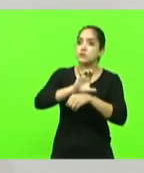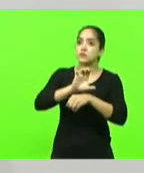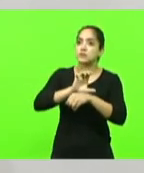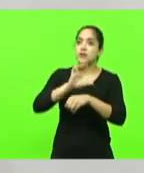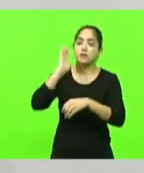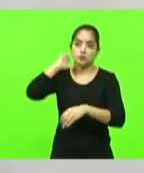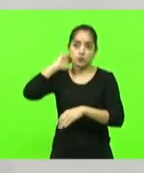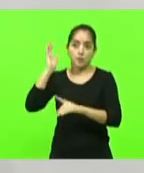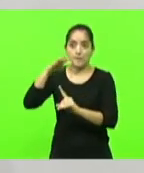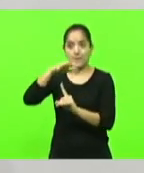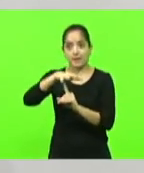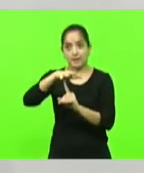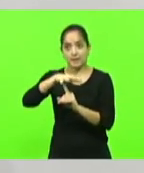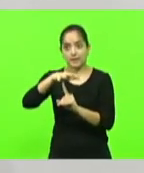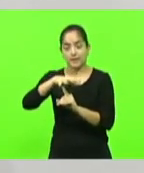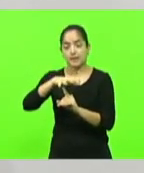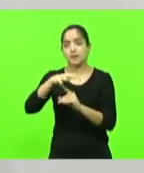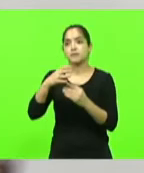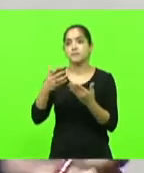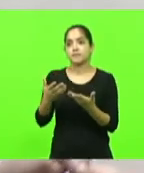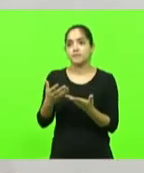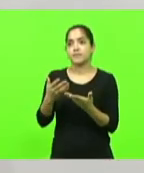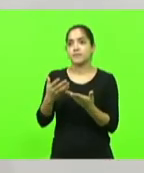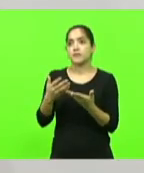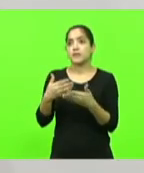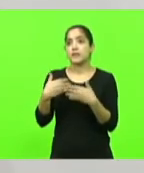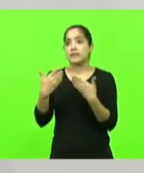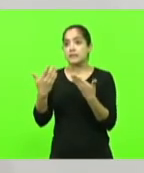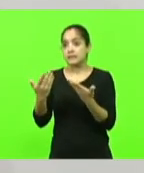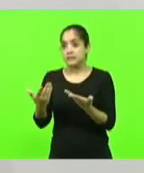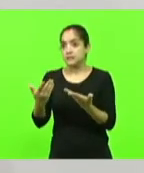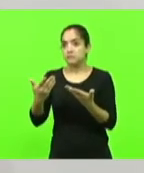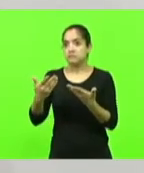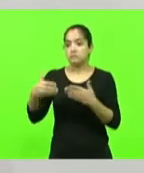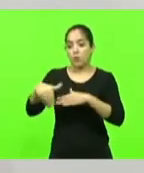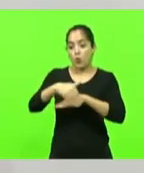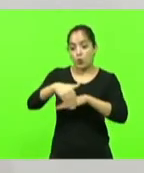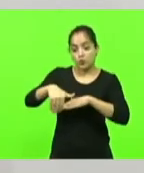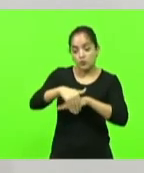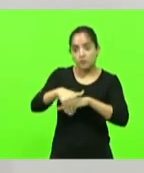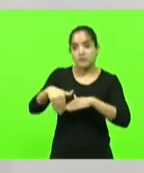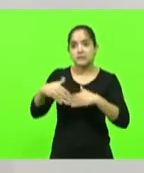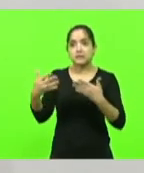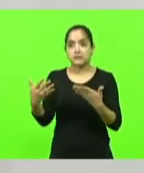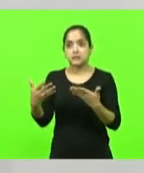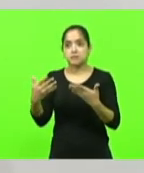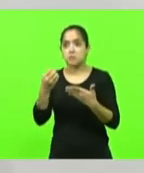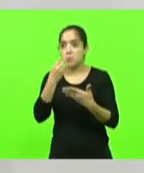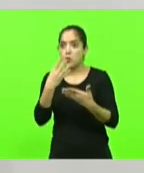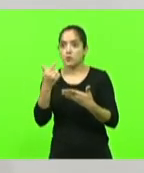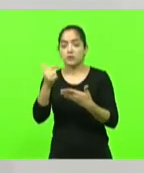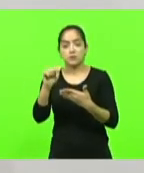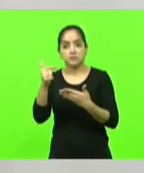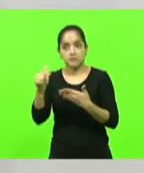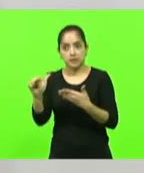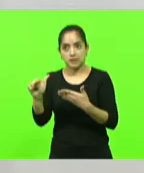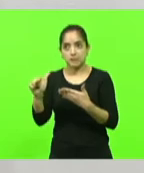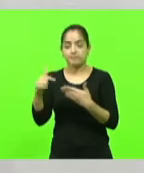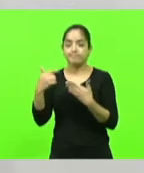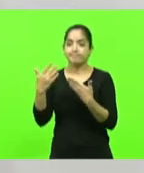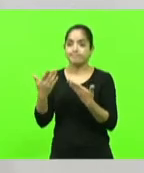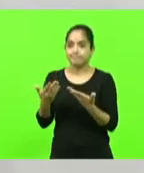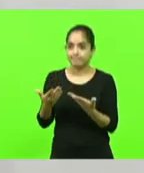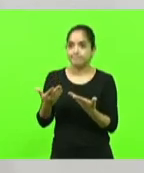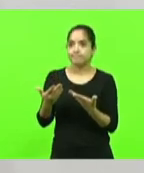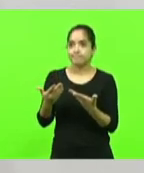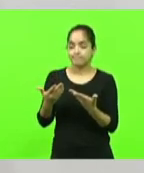para o Rio Grande do Sul vem para Santa Catarina em função de não ter rodovias federais adequadas acabam direcionando